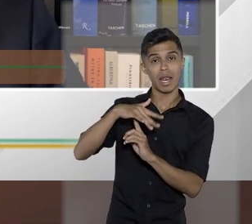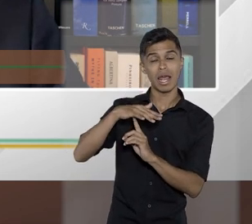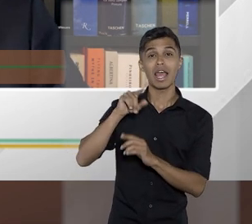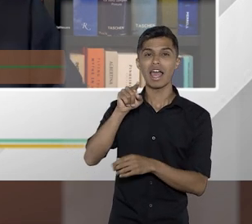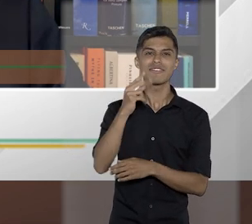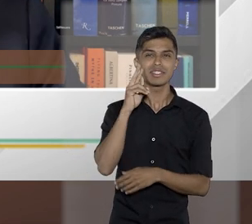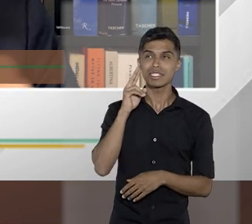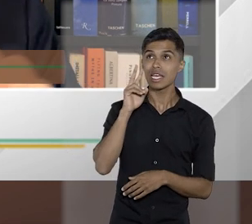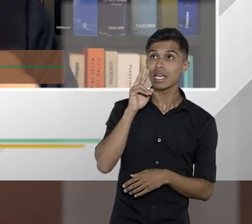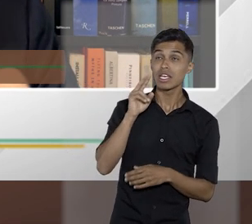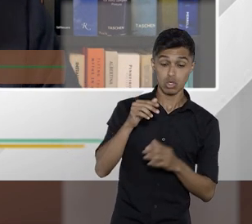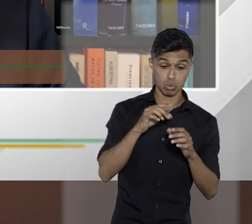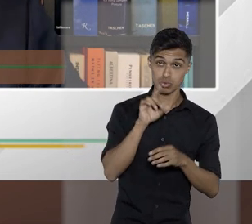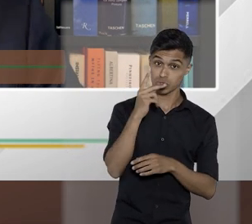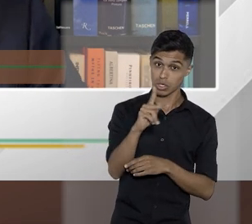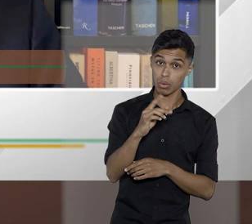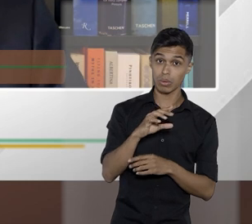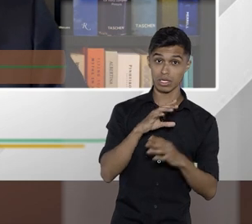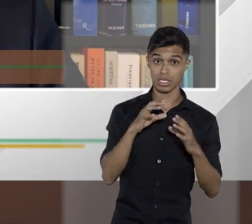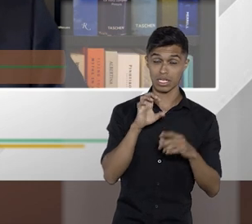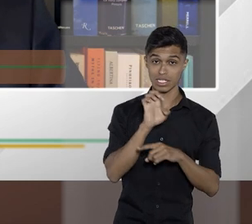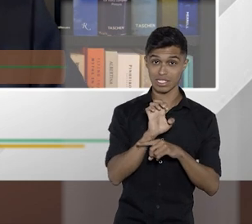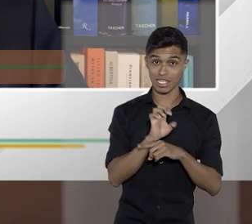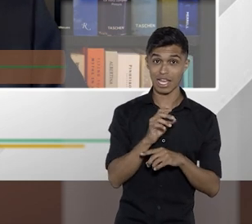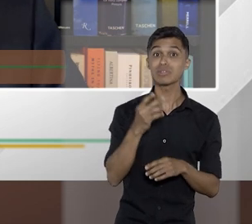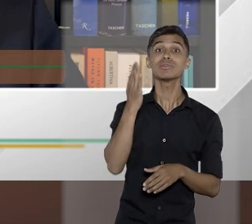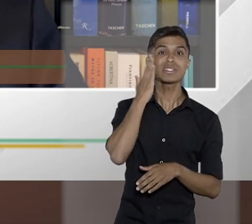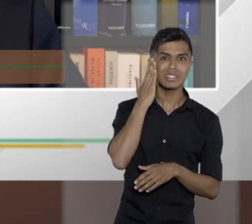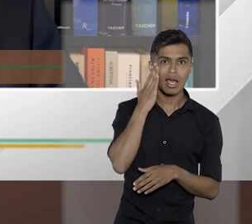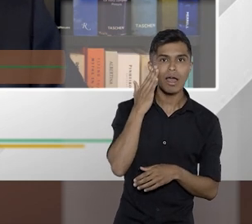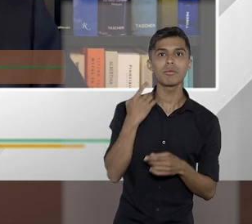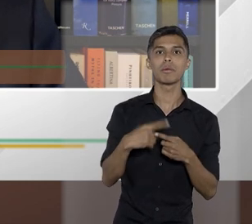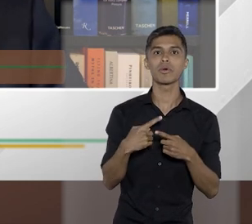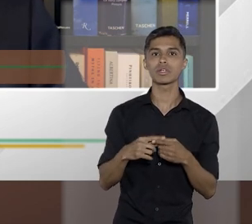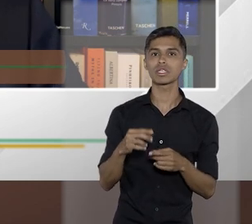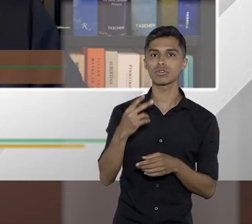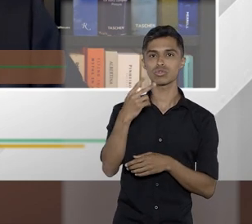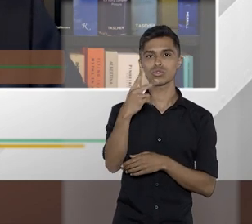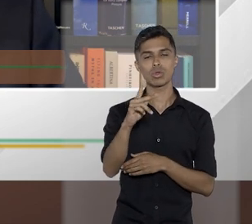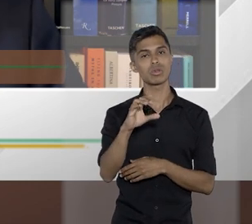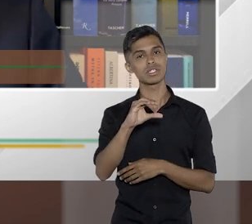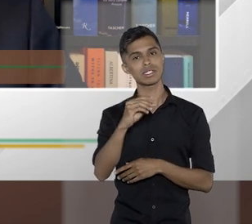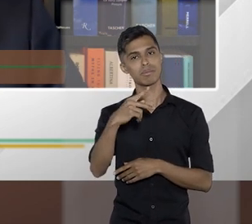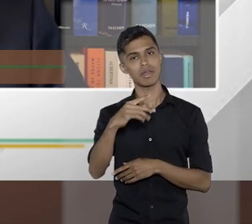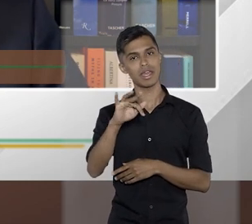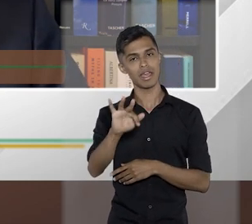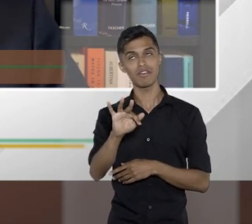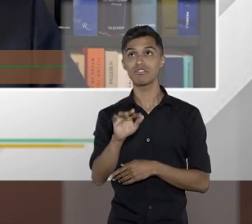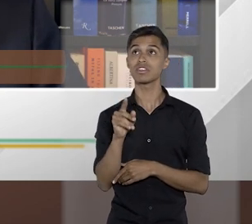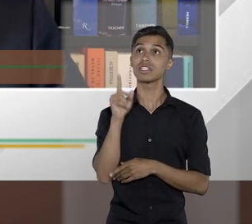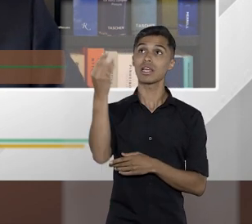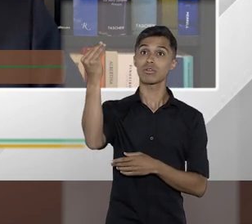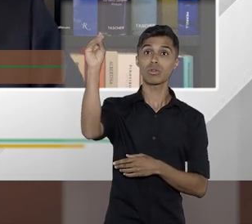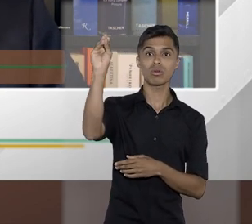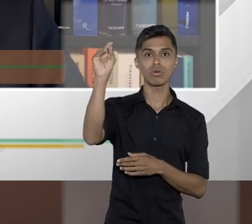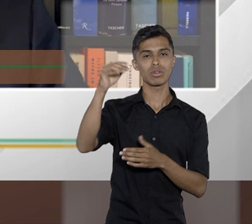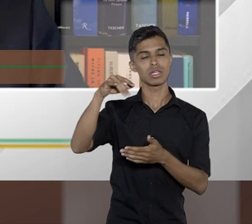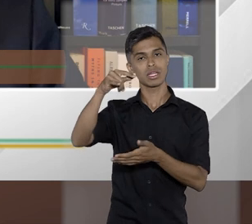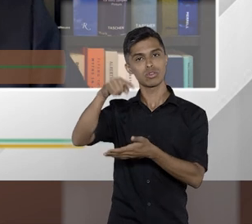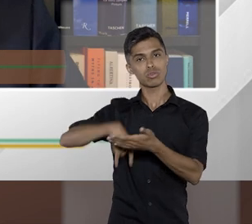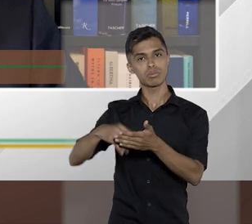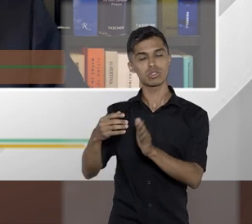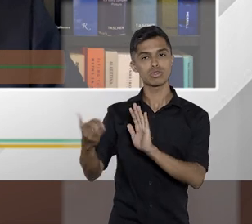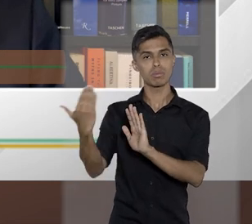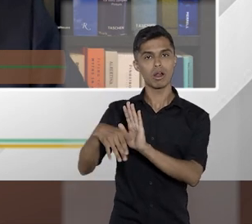cabelo. Por quê? Porque ele fez lá a nota fiscal de serviços, eletrônica, e sabe lá que você cortou o cabelo. Então,